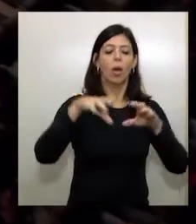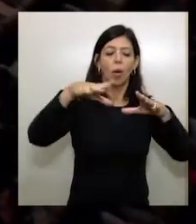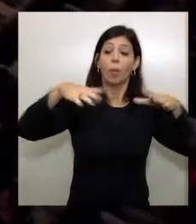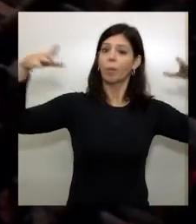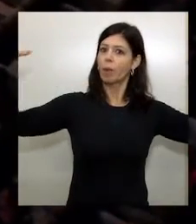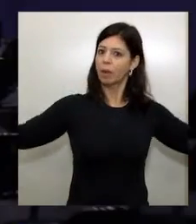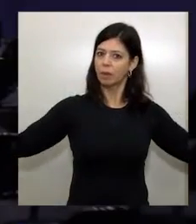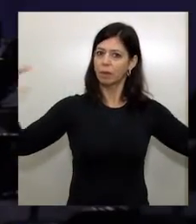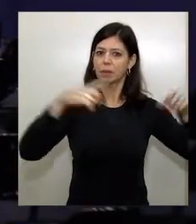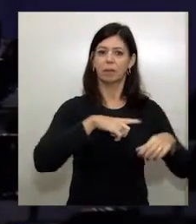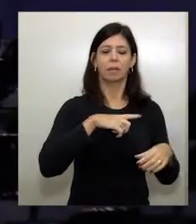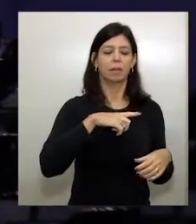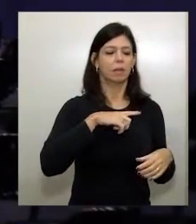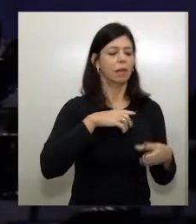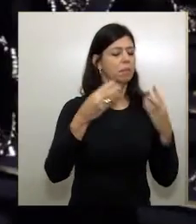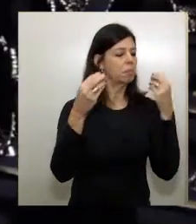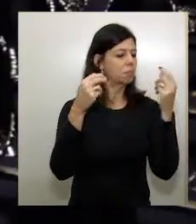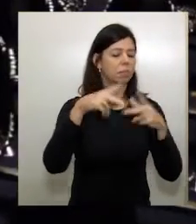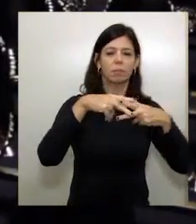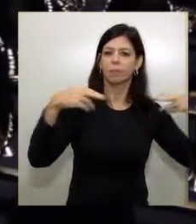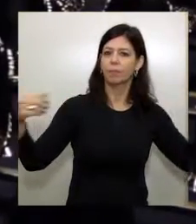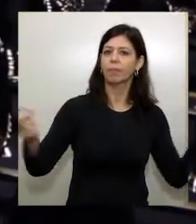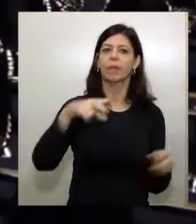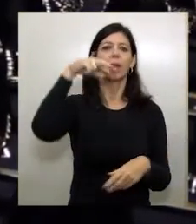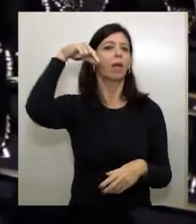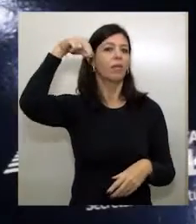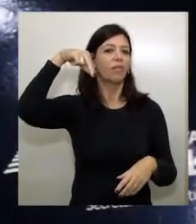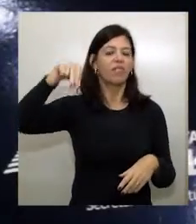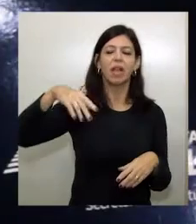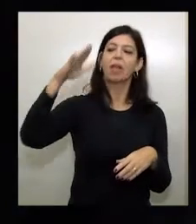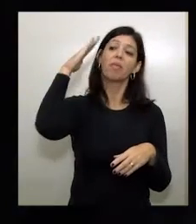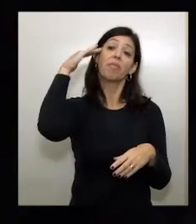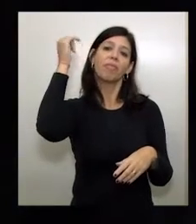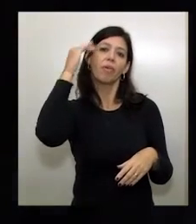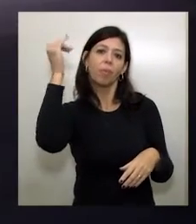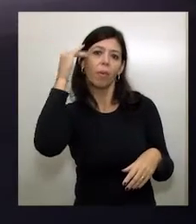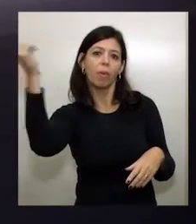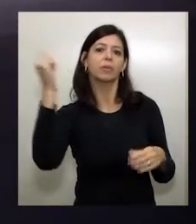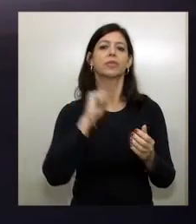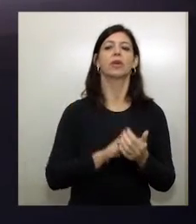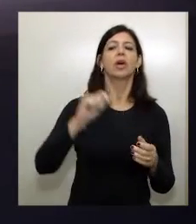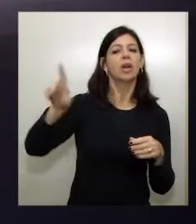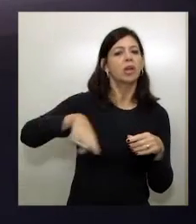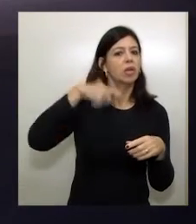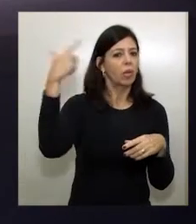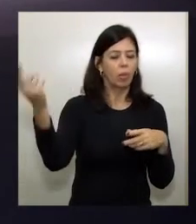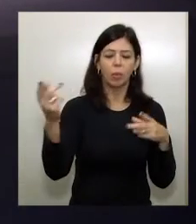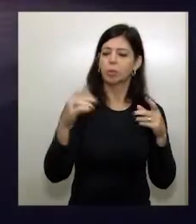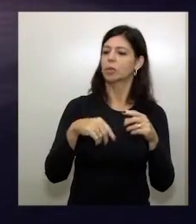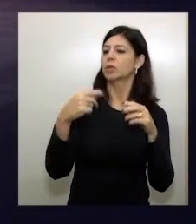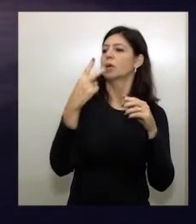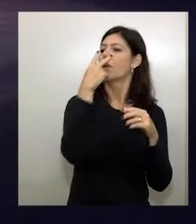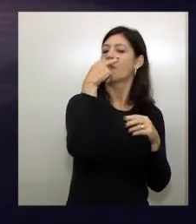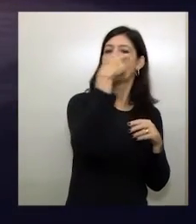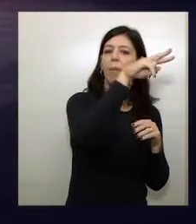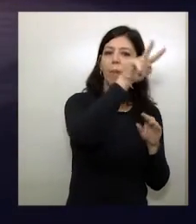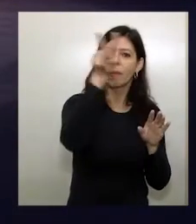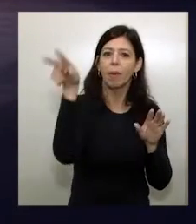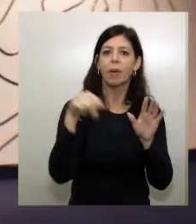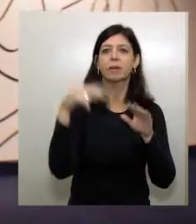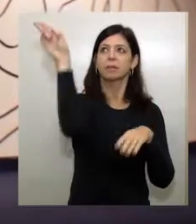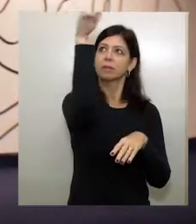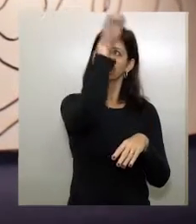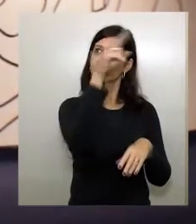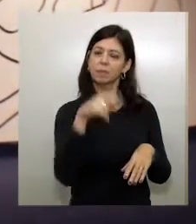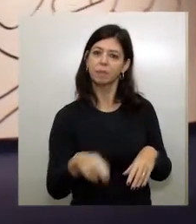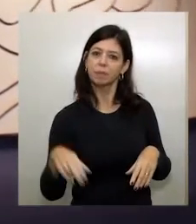dramaturgia, e um menor para eventos variados. Nos foyers, a arte de Mariane Peretti e Atos Bulcão